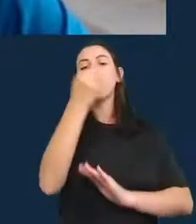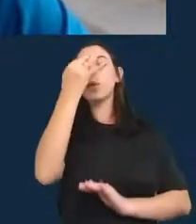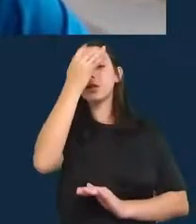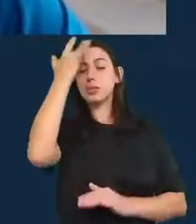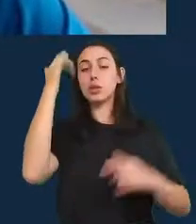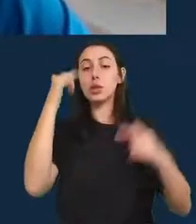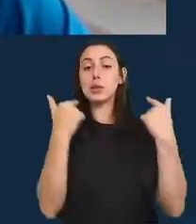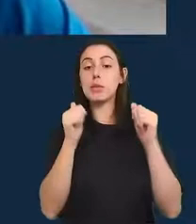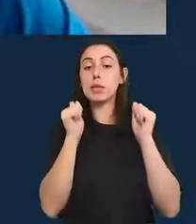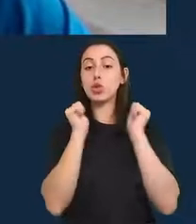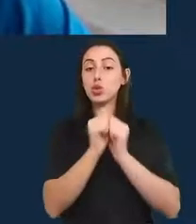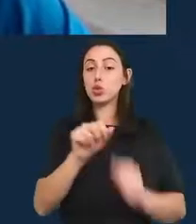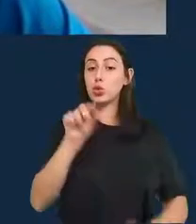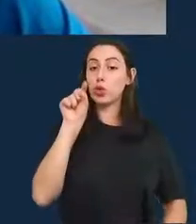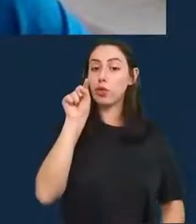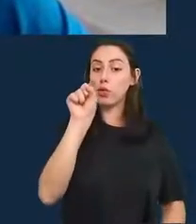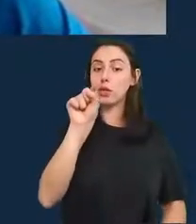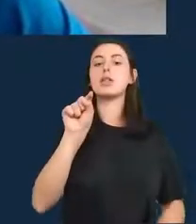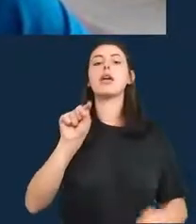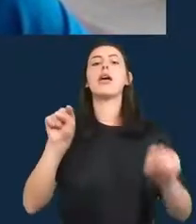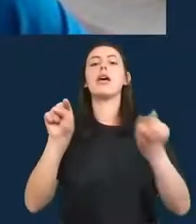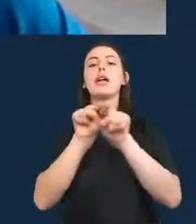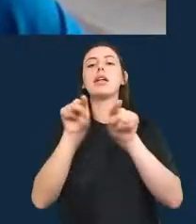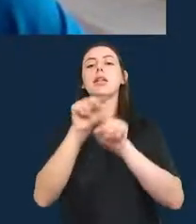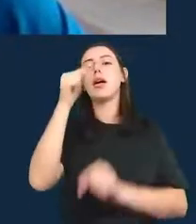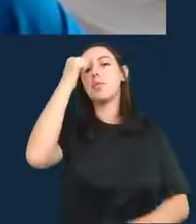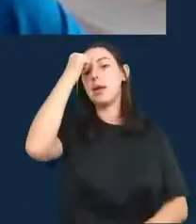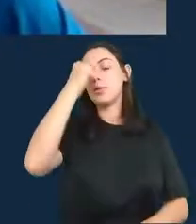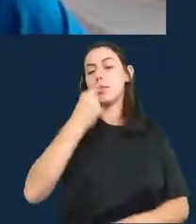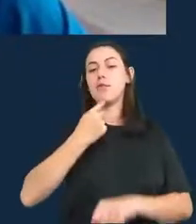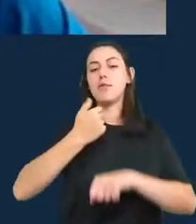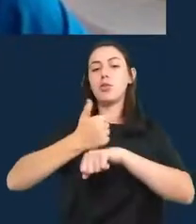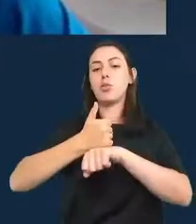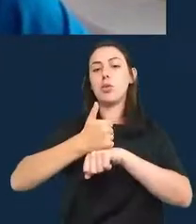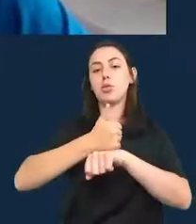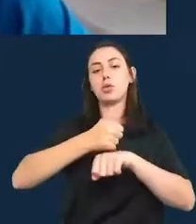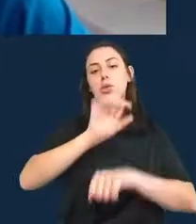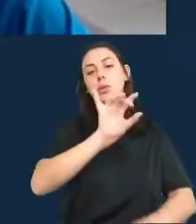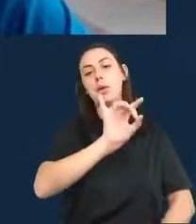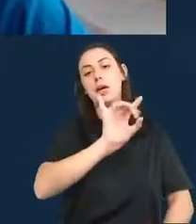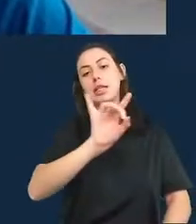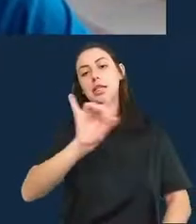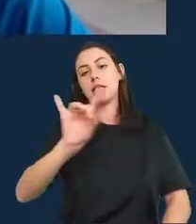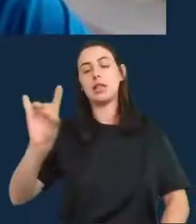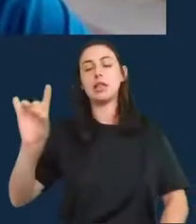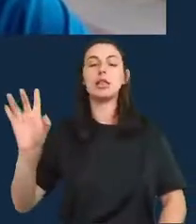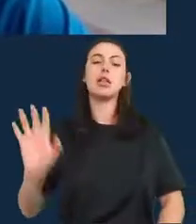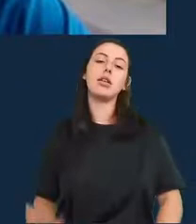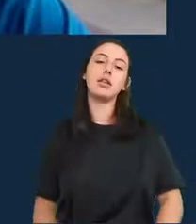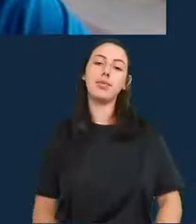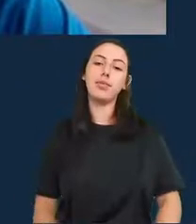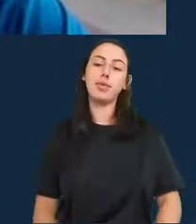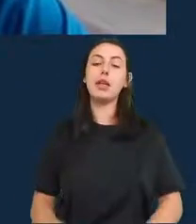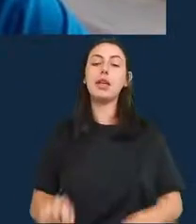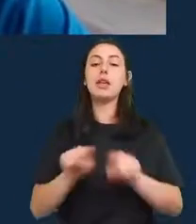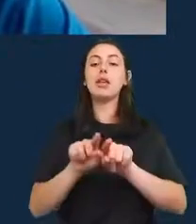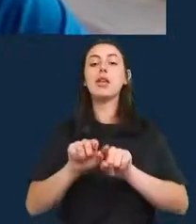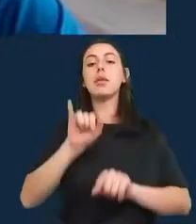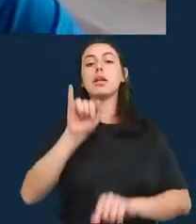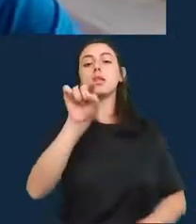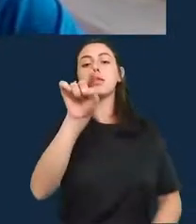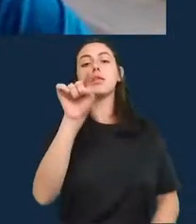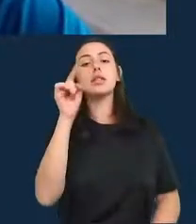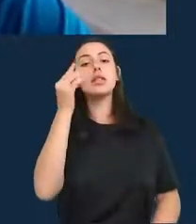comentar sobre os perfis profissionais dessas pessoas. Ele também quer saber se você buscou uma fonte externa para checar